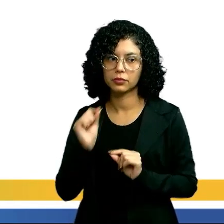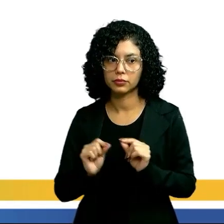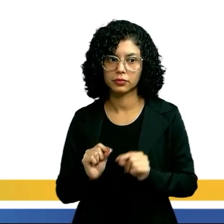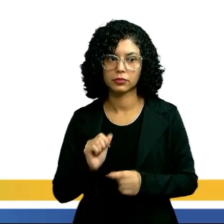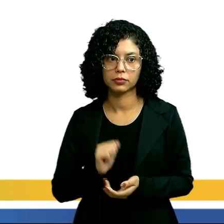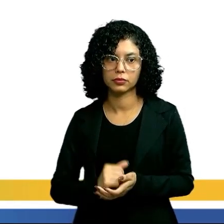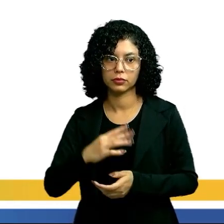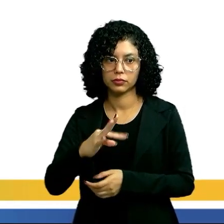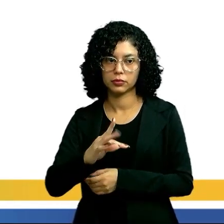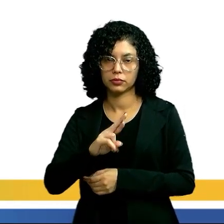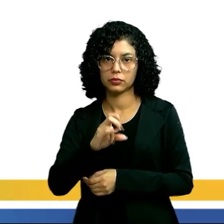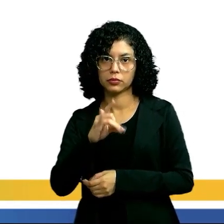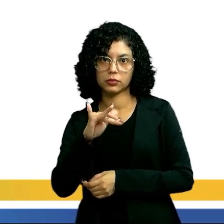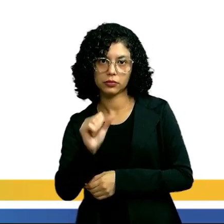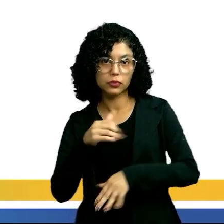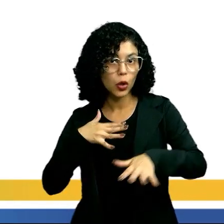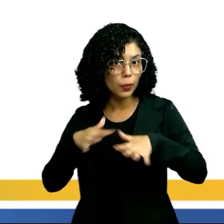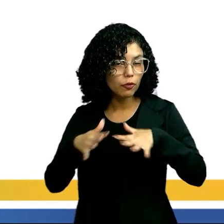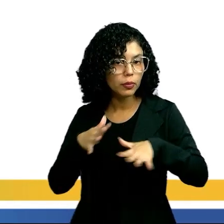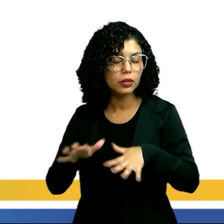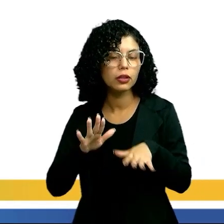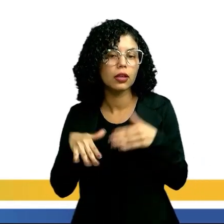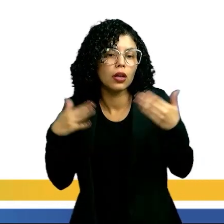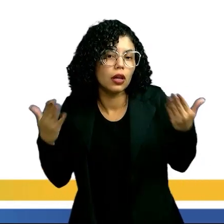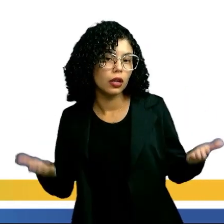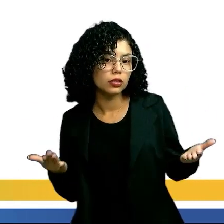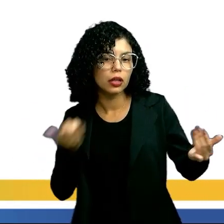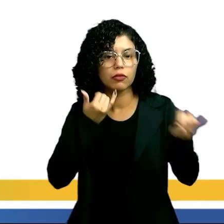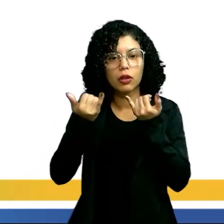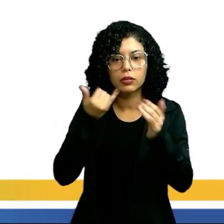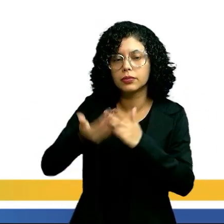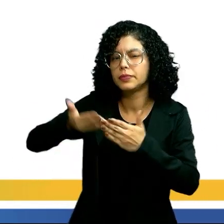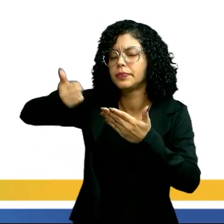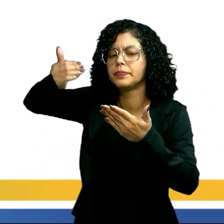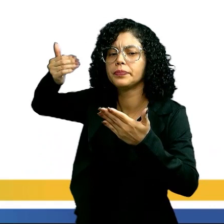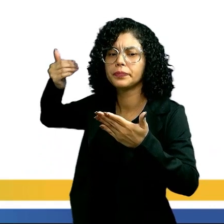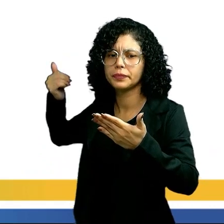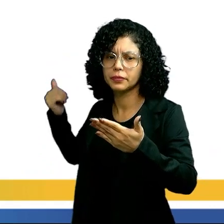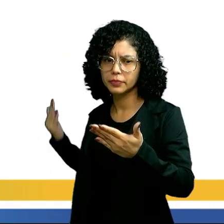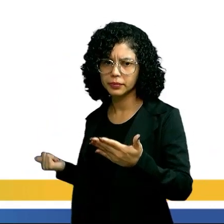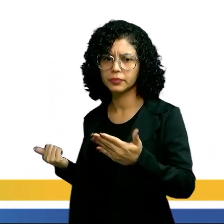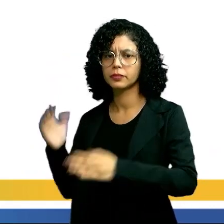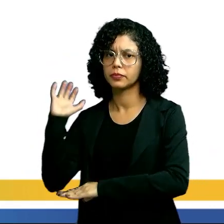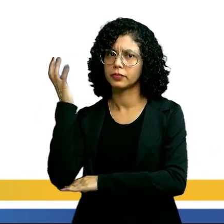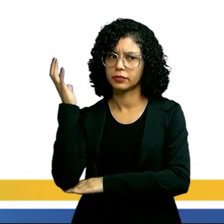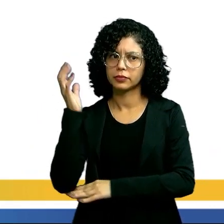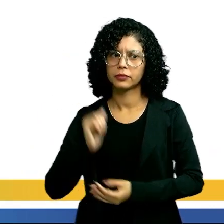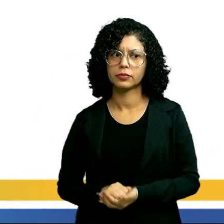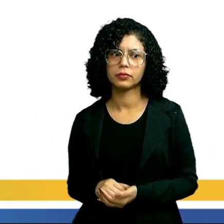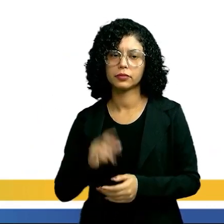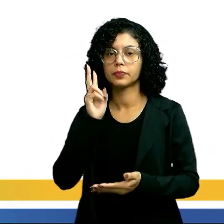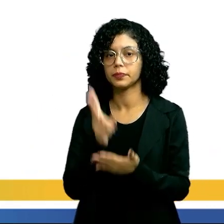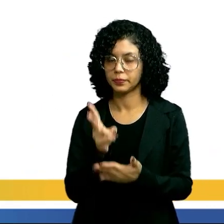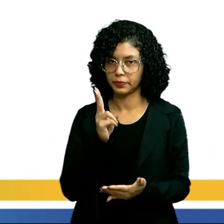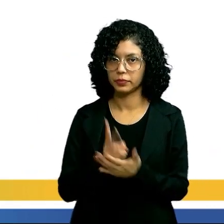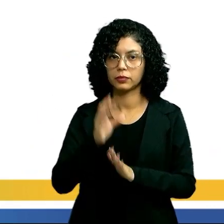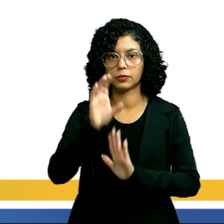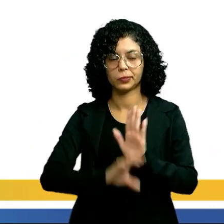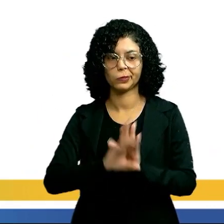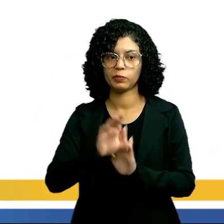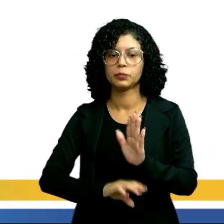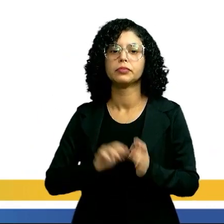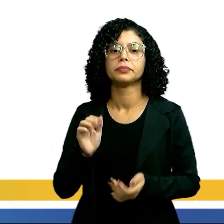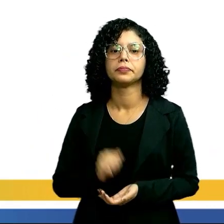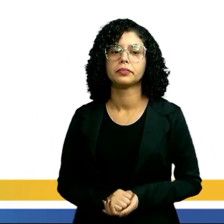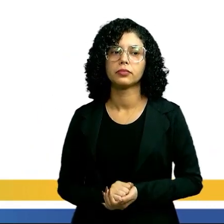tropismo, tá? Que é um movimento, só que essa informação foi lá sobre as plantas. Mas é o mesmo conceito.